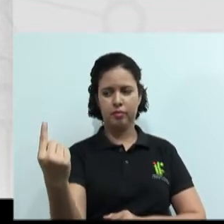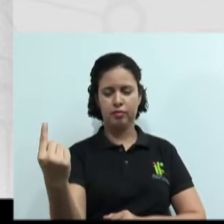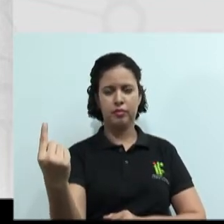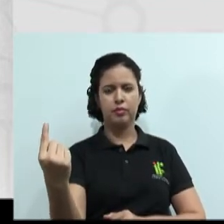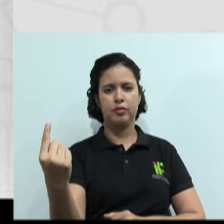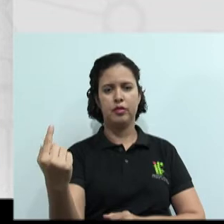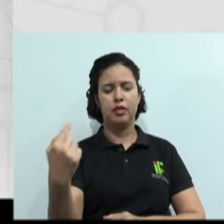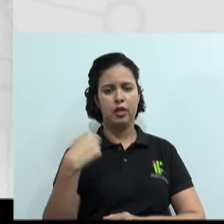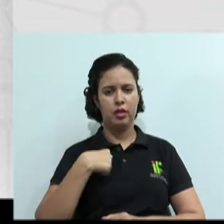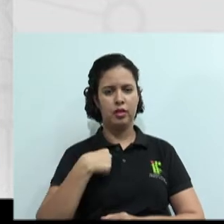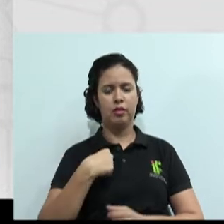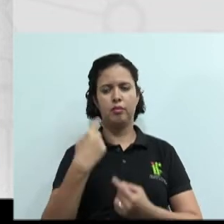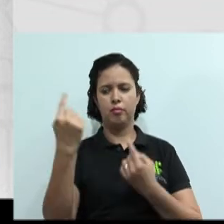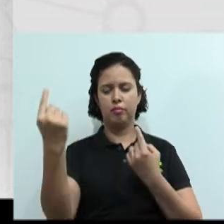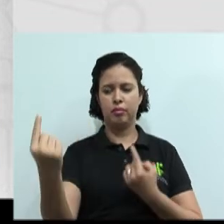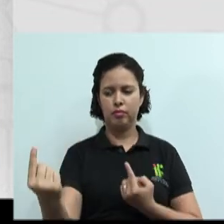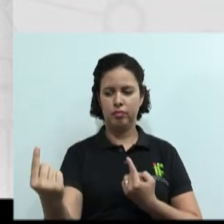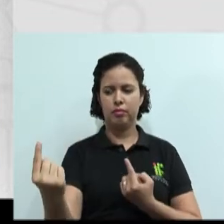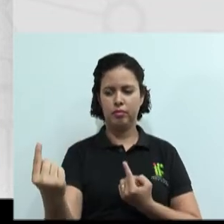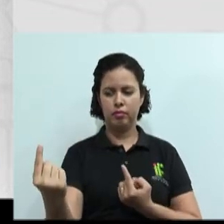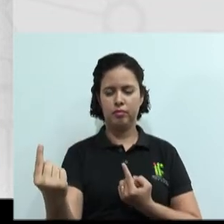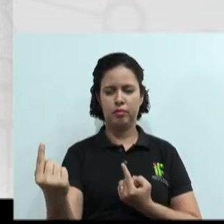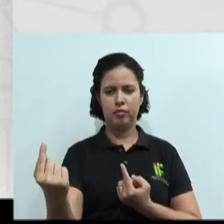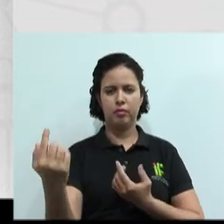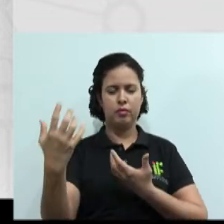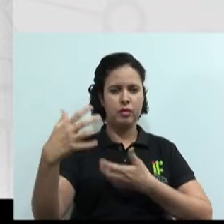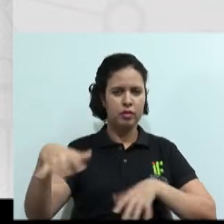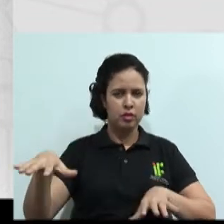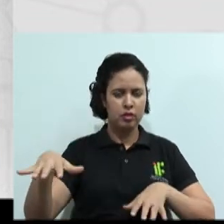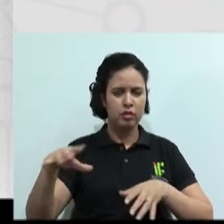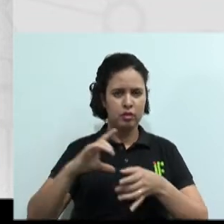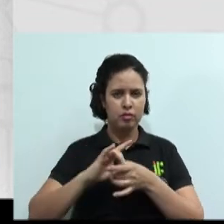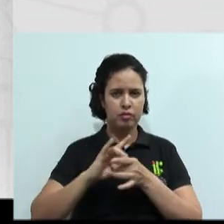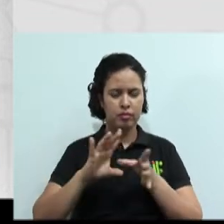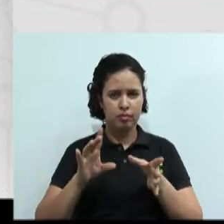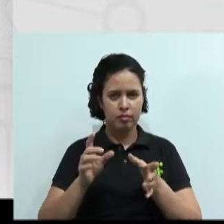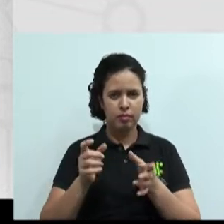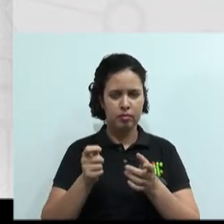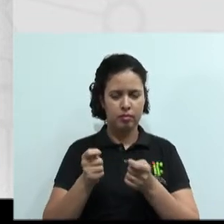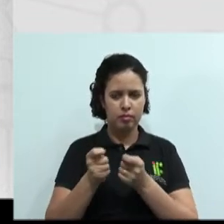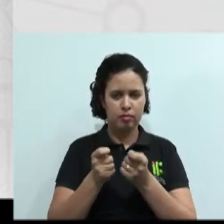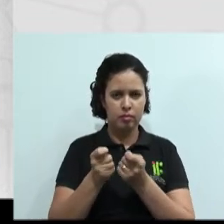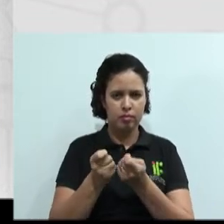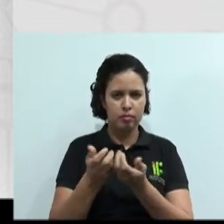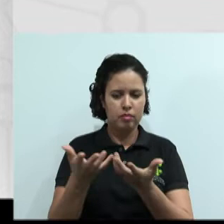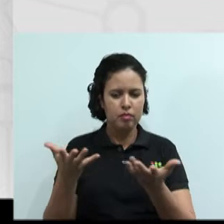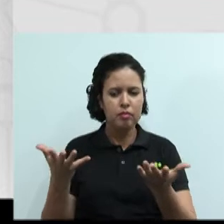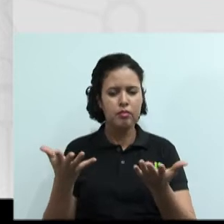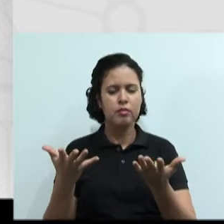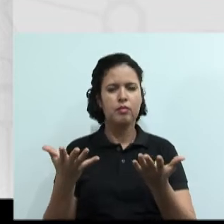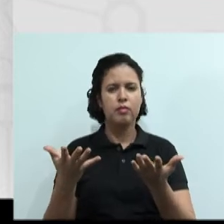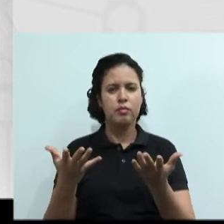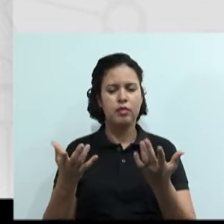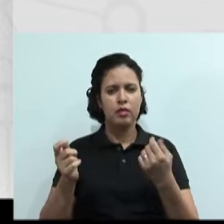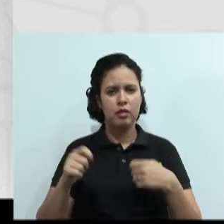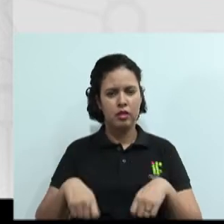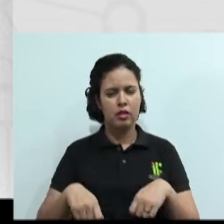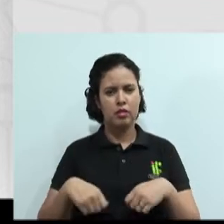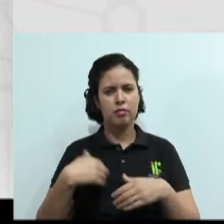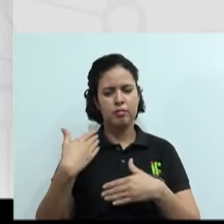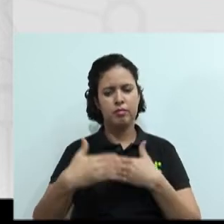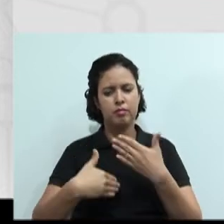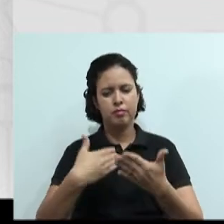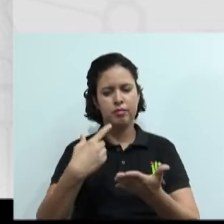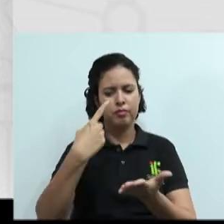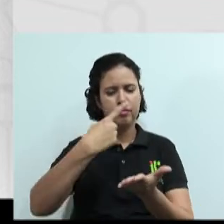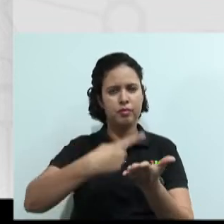pode oferecer. Se ambos não querem ceder um pouco, aí nós vamos encaminhar para um acordo difícil de